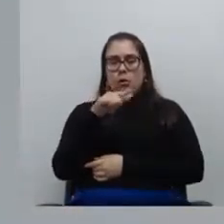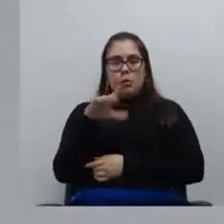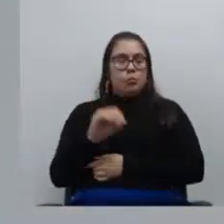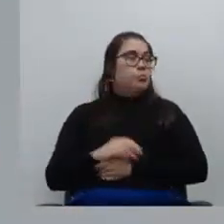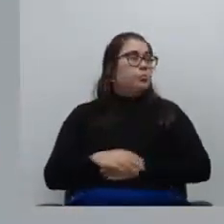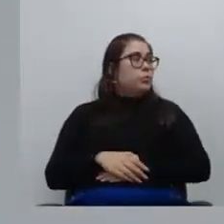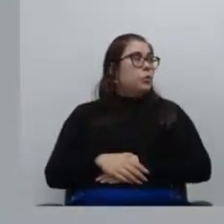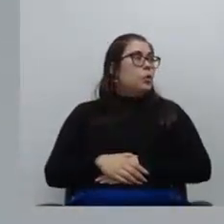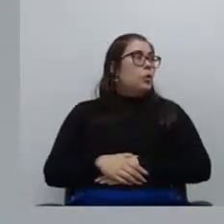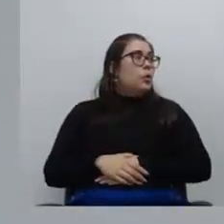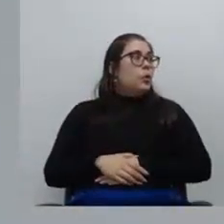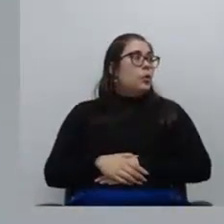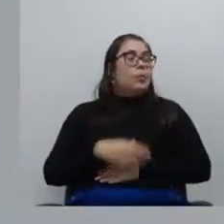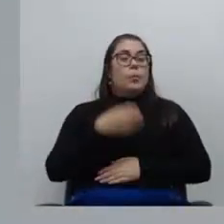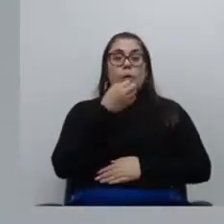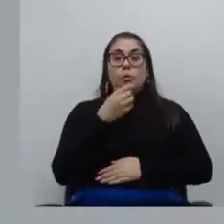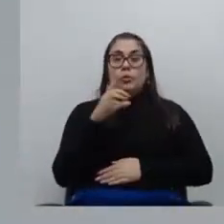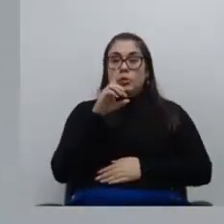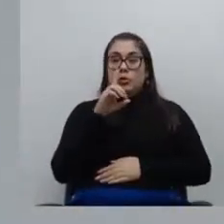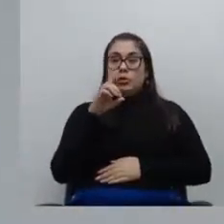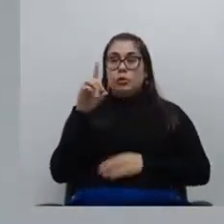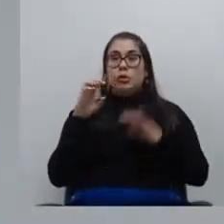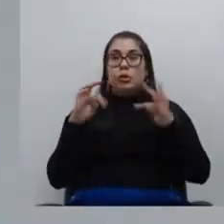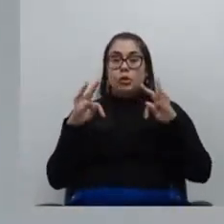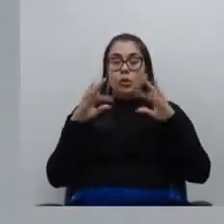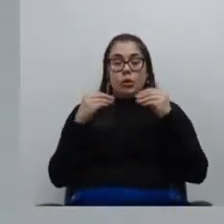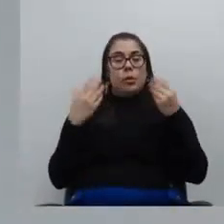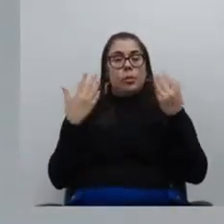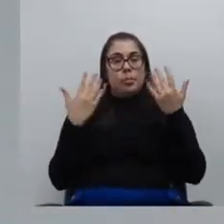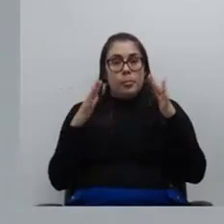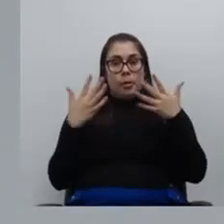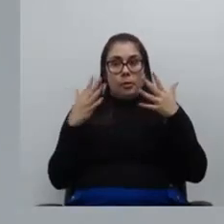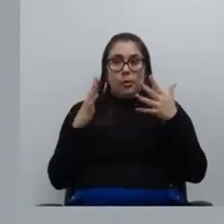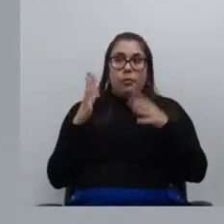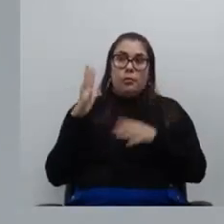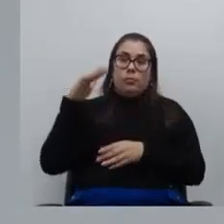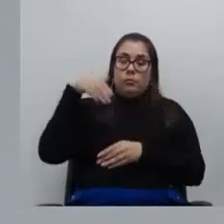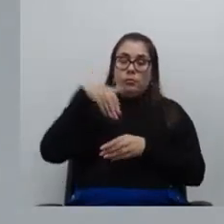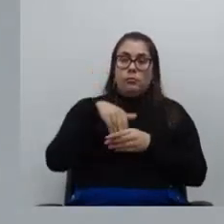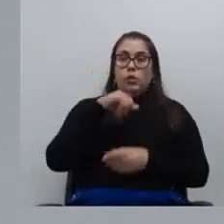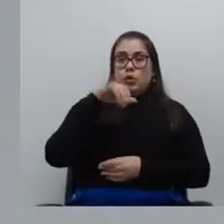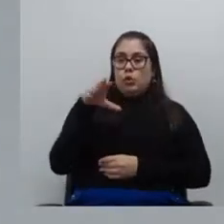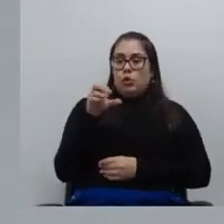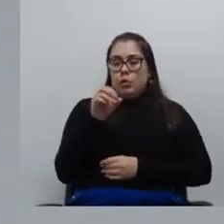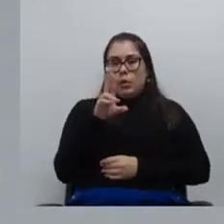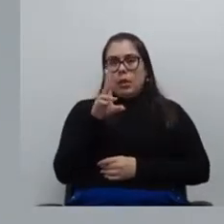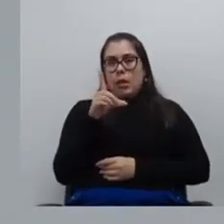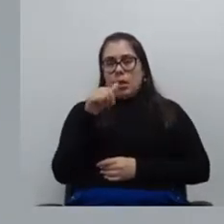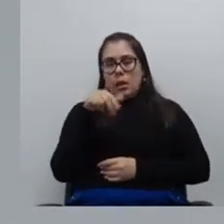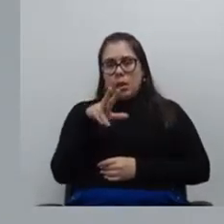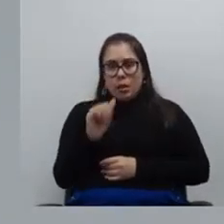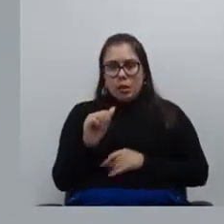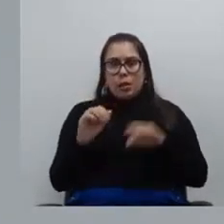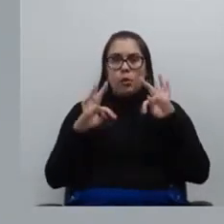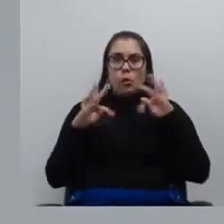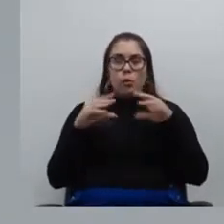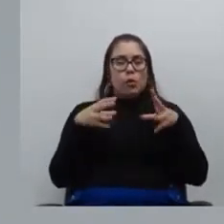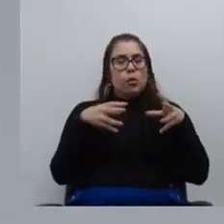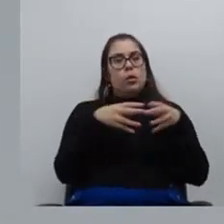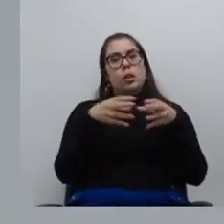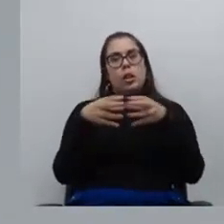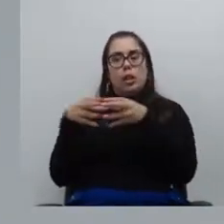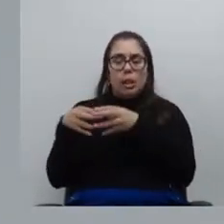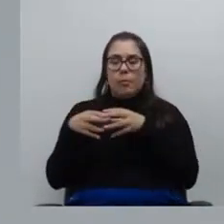Primeiro, bom dia a todas e todos. Vou iniciar parabenizando a eleição da doutora Jordana Rolim e toda a equipe da PADEP. Um